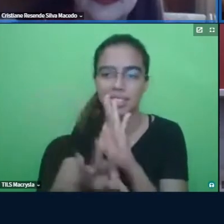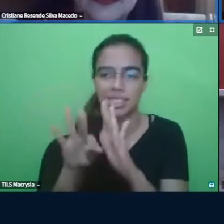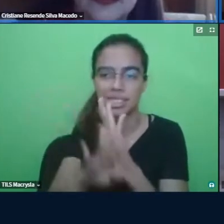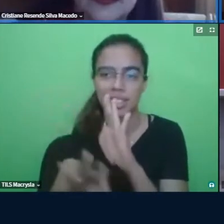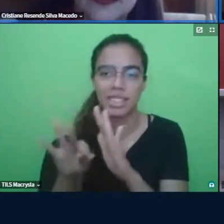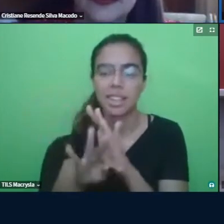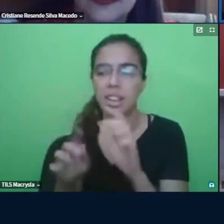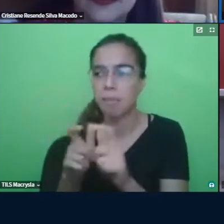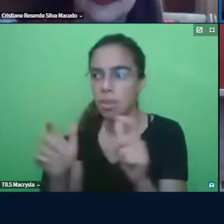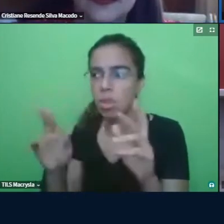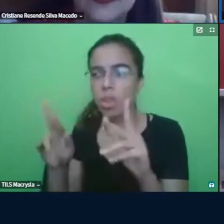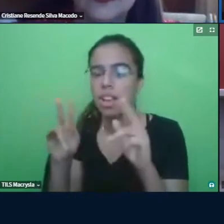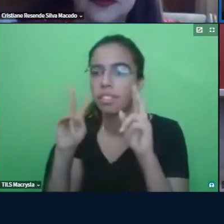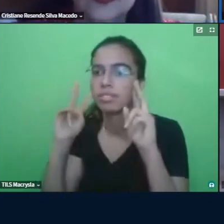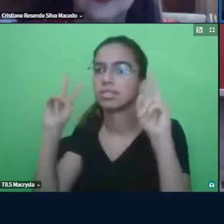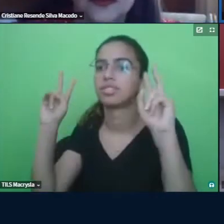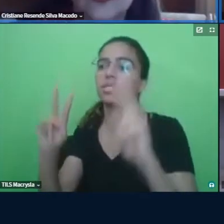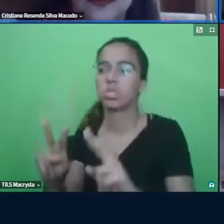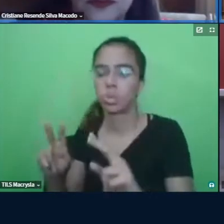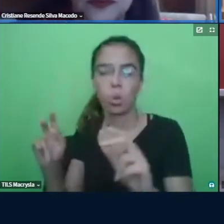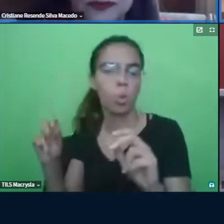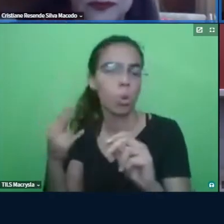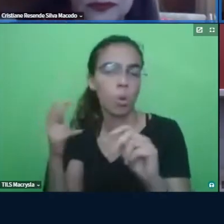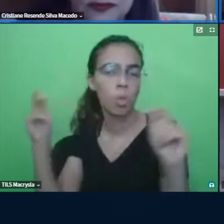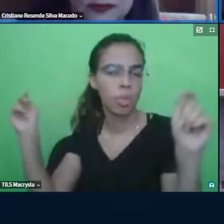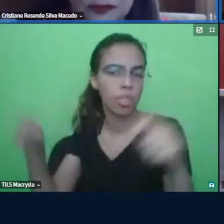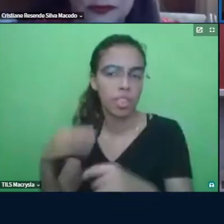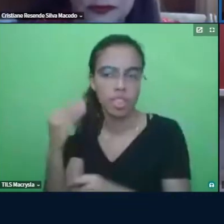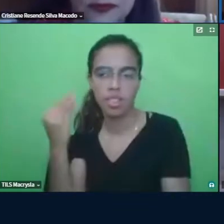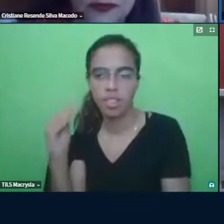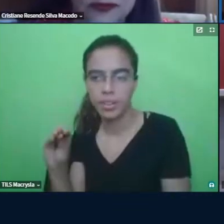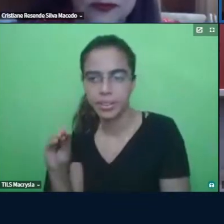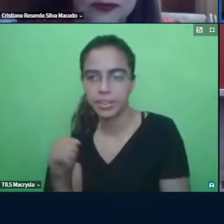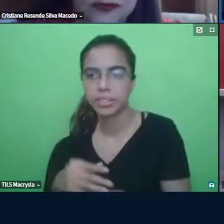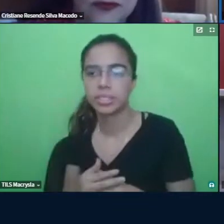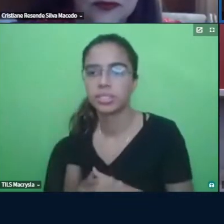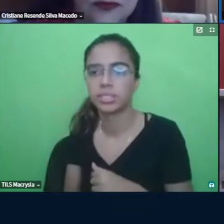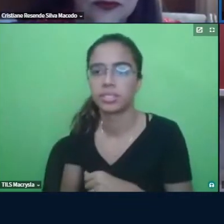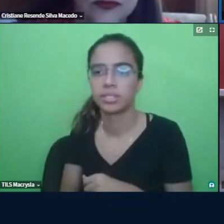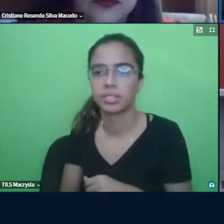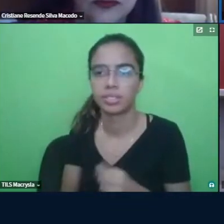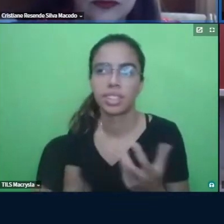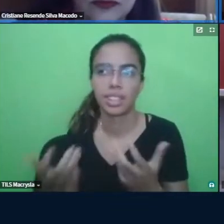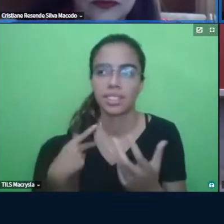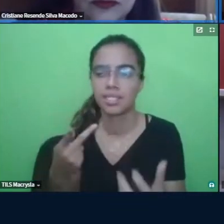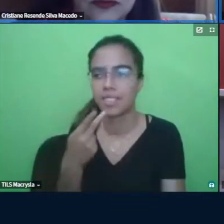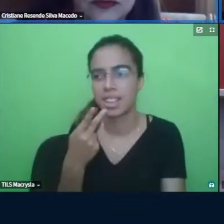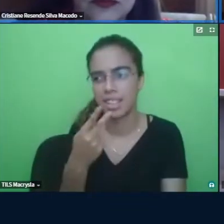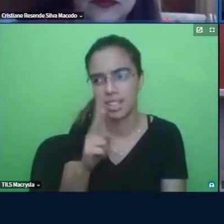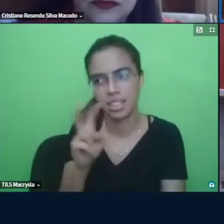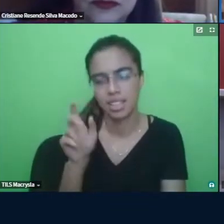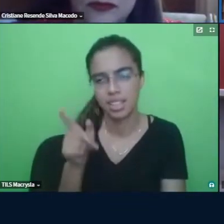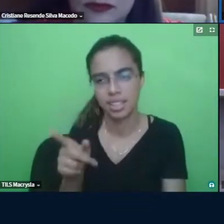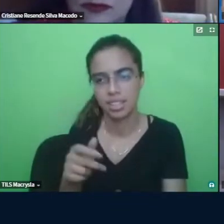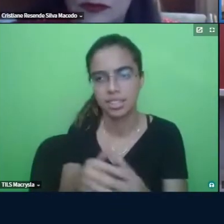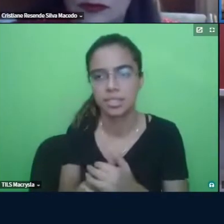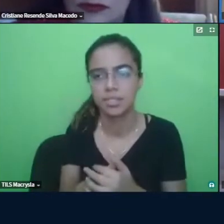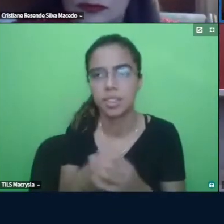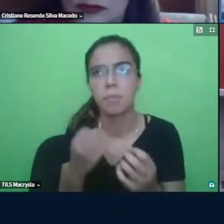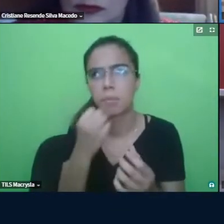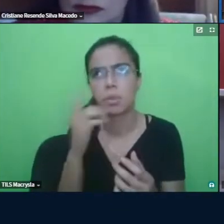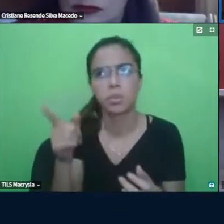ou teve chance de você colocar depois que eu queria que você falasse um pouco sobre isso e seria muito legal você concluir